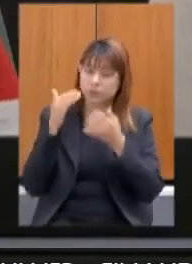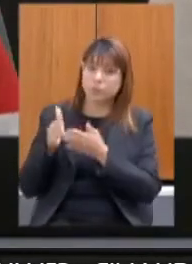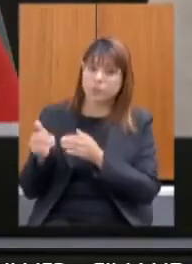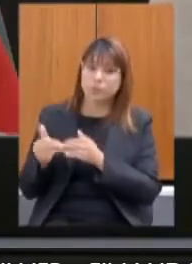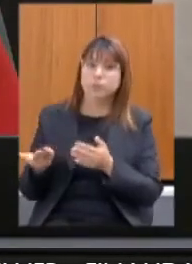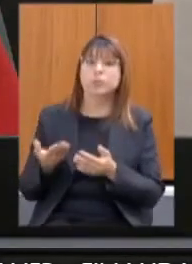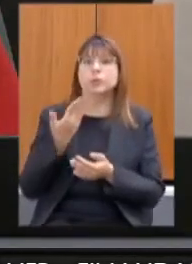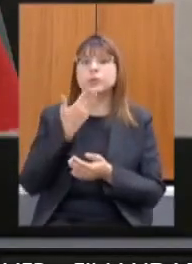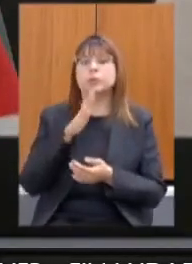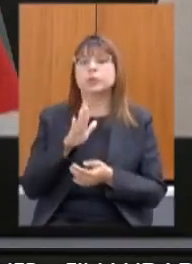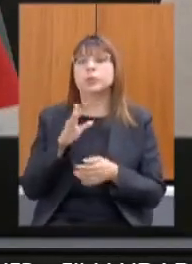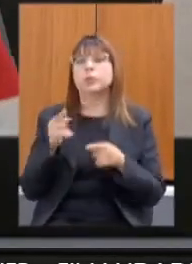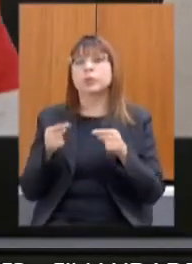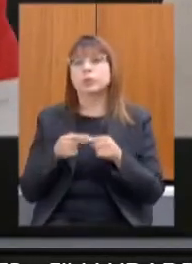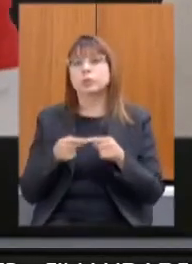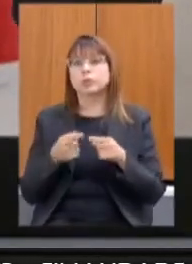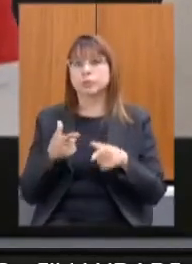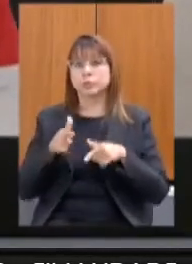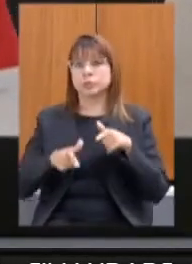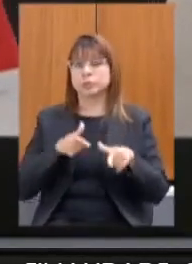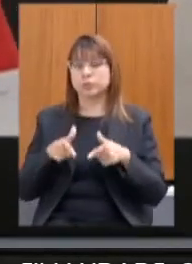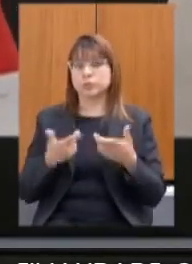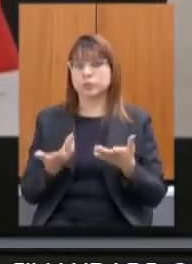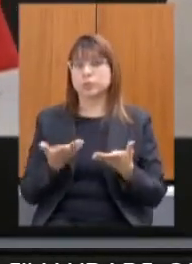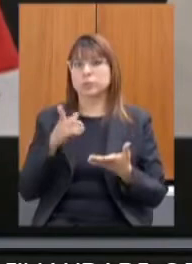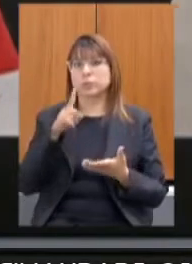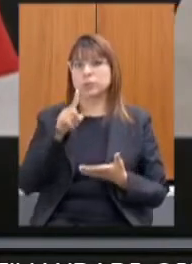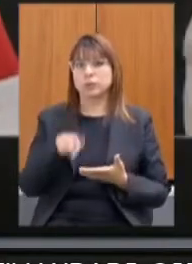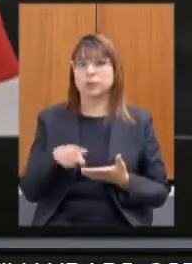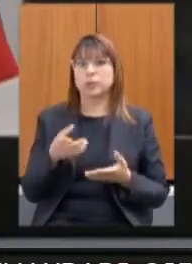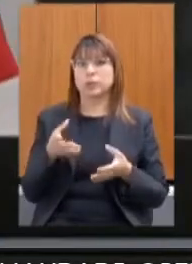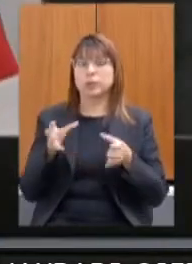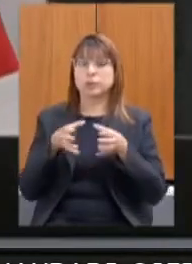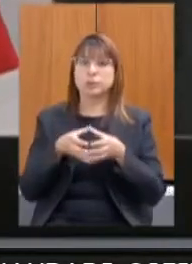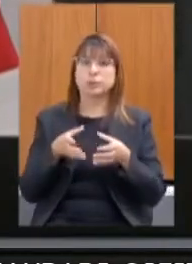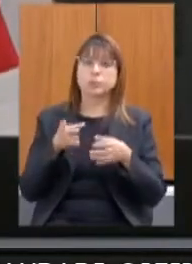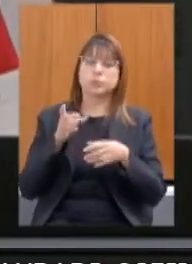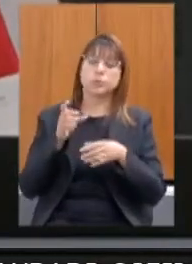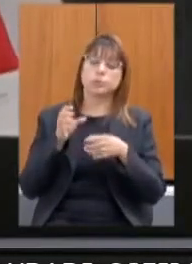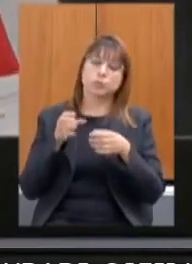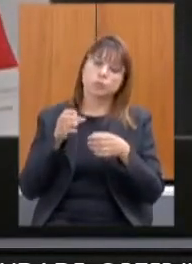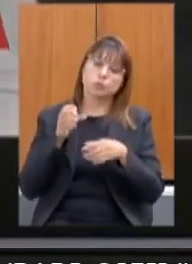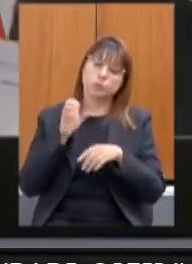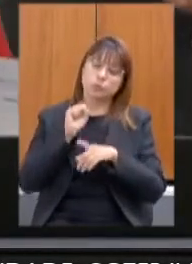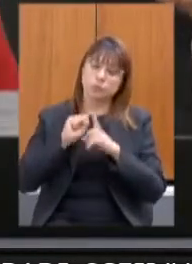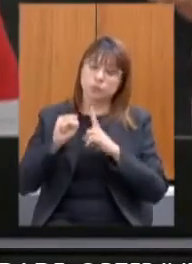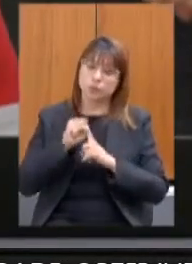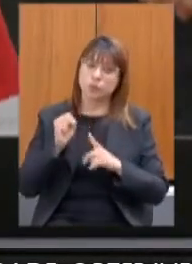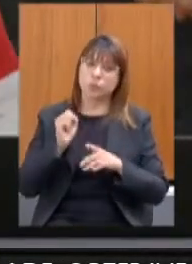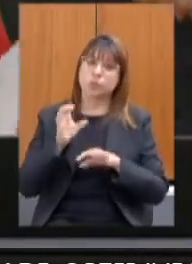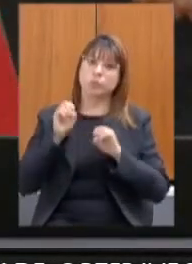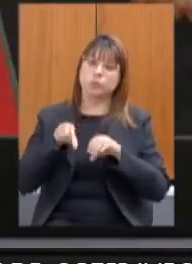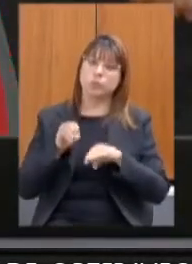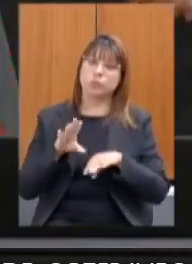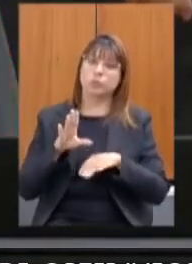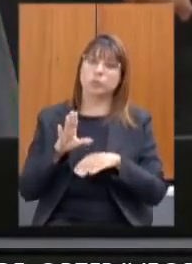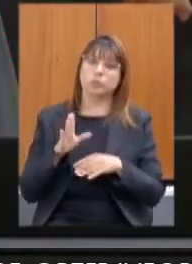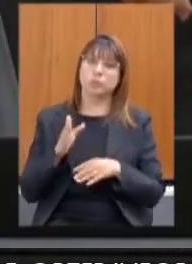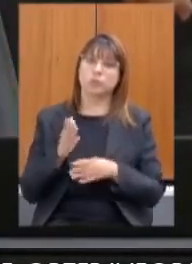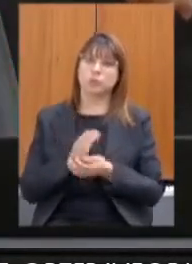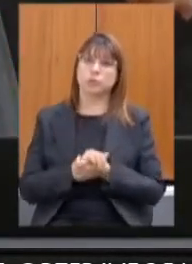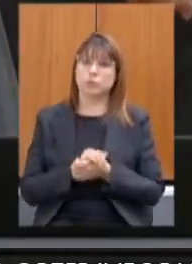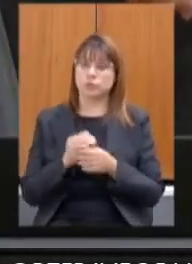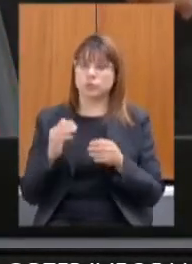pasta no processo de implantação do módulo de cogestão nas unidades socioeducativas de internação do Estado da